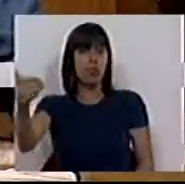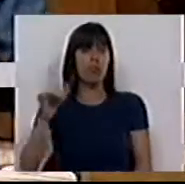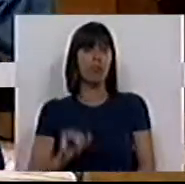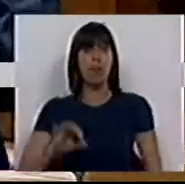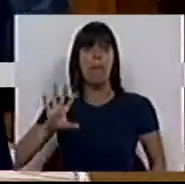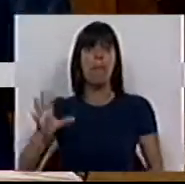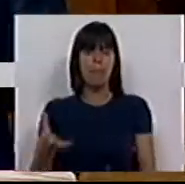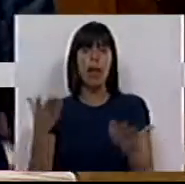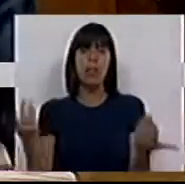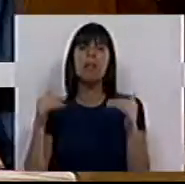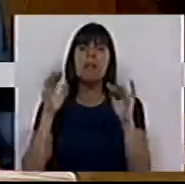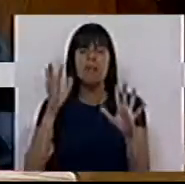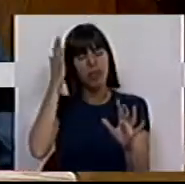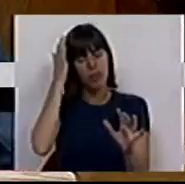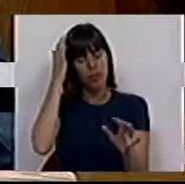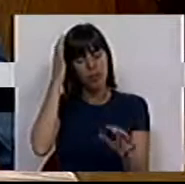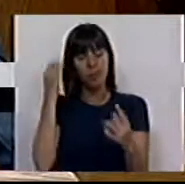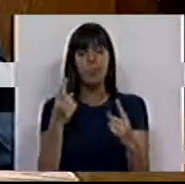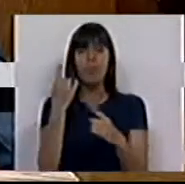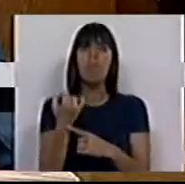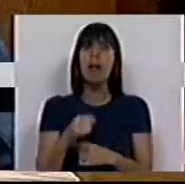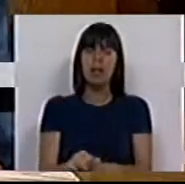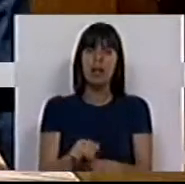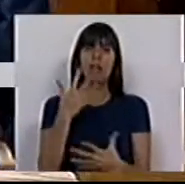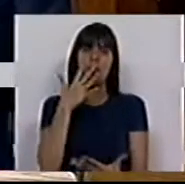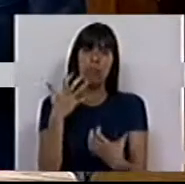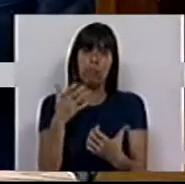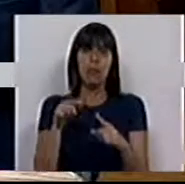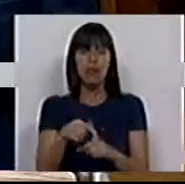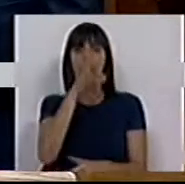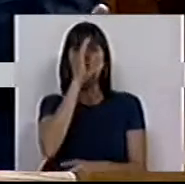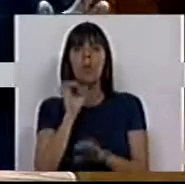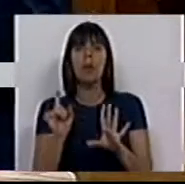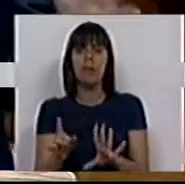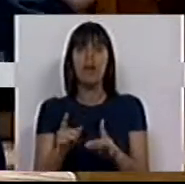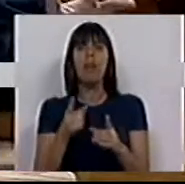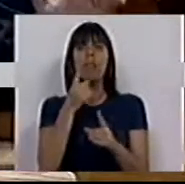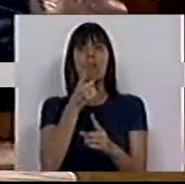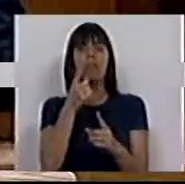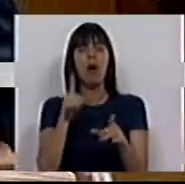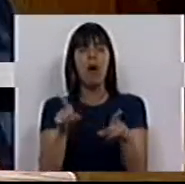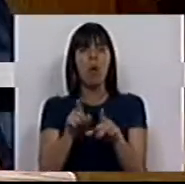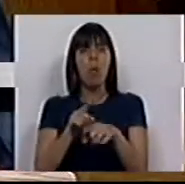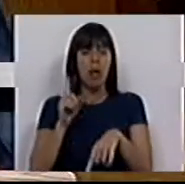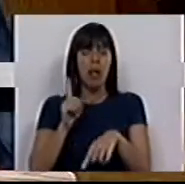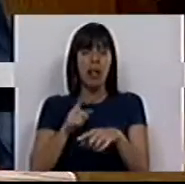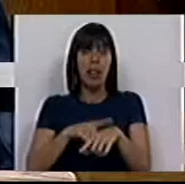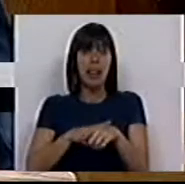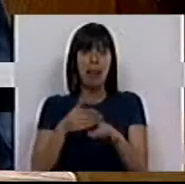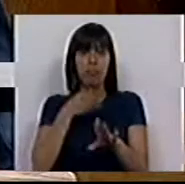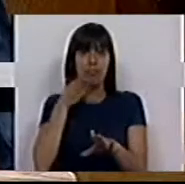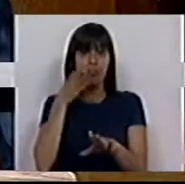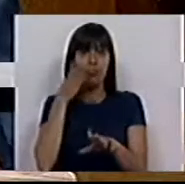para o país. Mas há uma negação mais deste Governo, que se prende com a bomba relógio que hoje